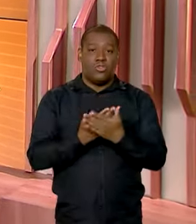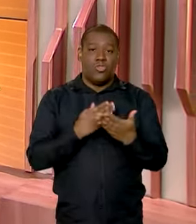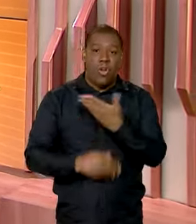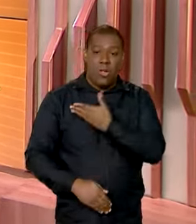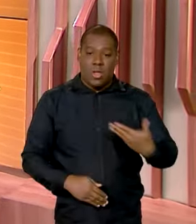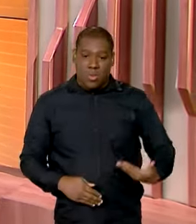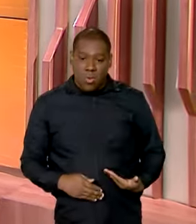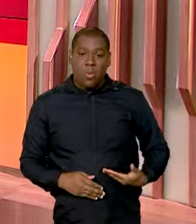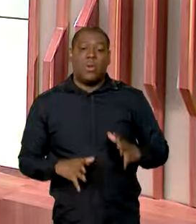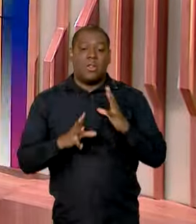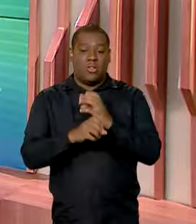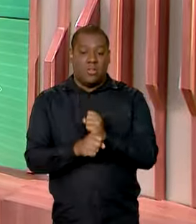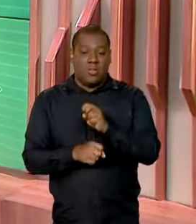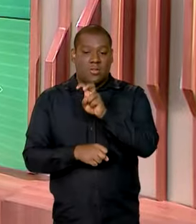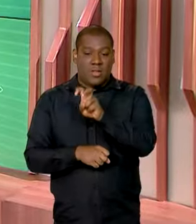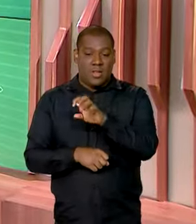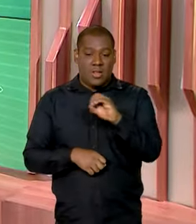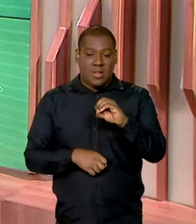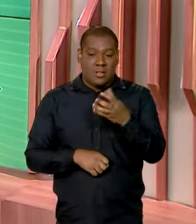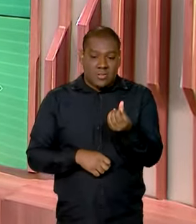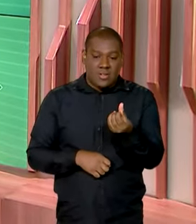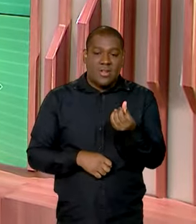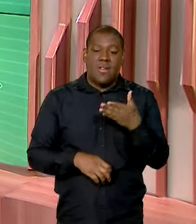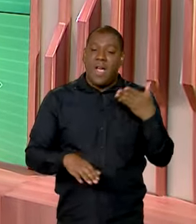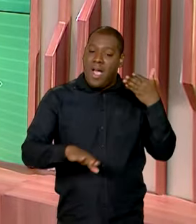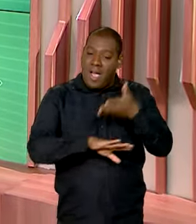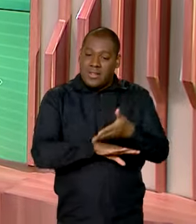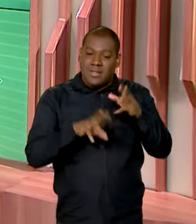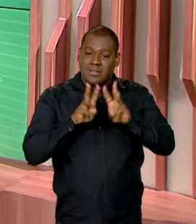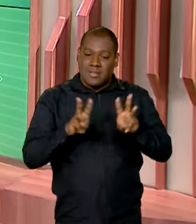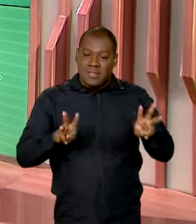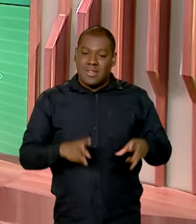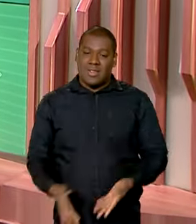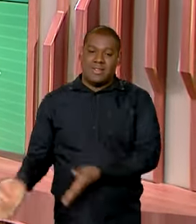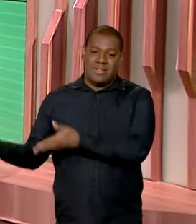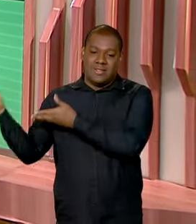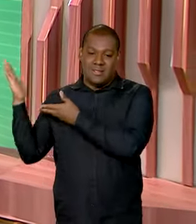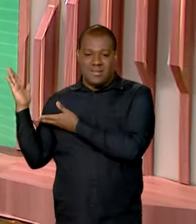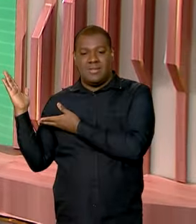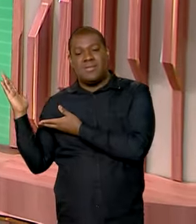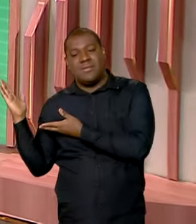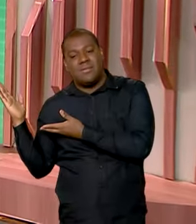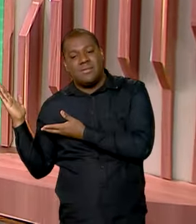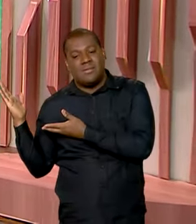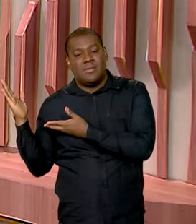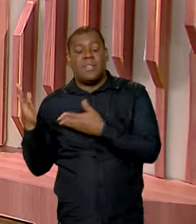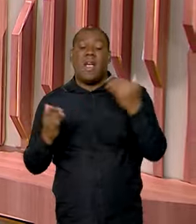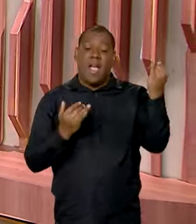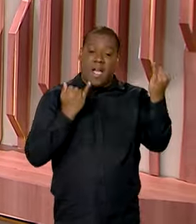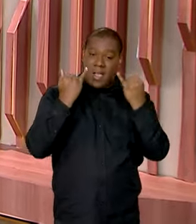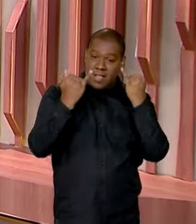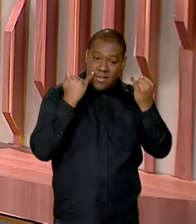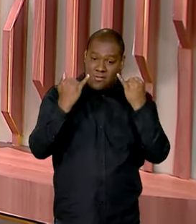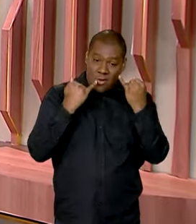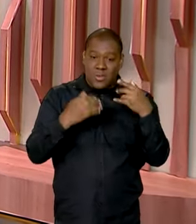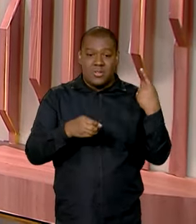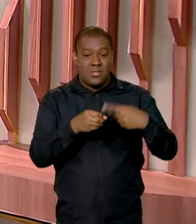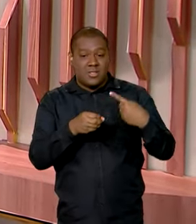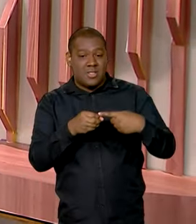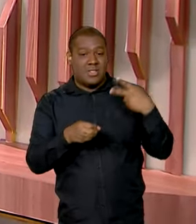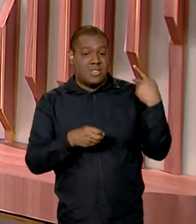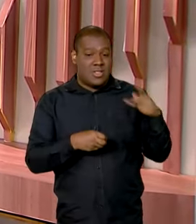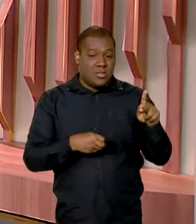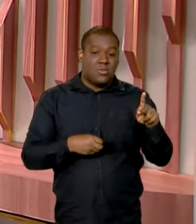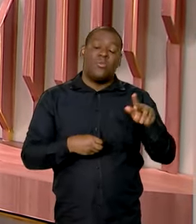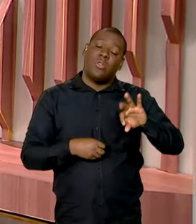de ensino. Você sabe, acesse gov.br barra comunica.br para saber mais sobre o seu município